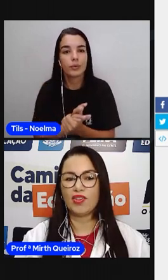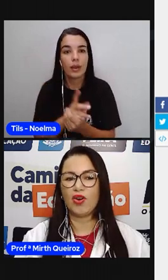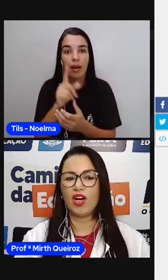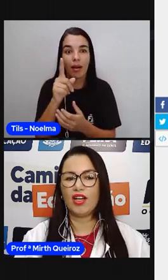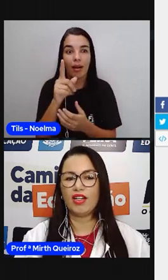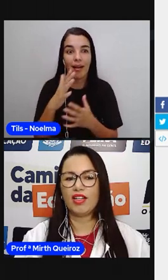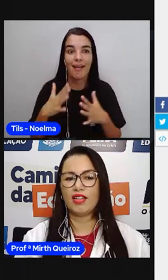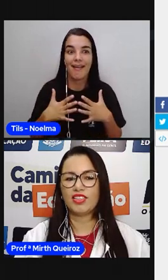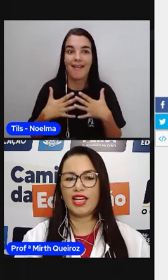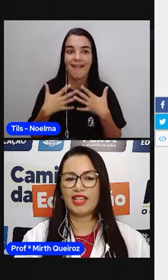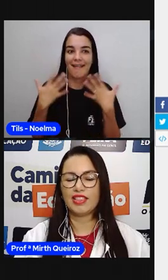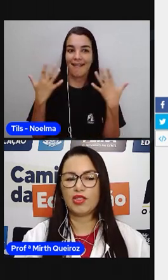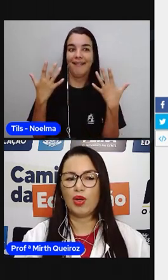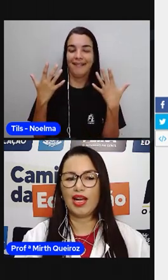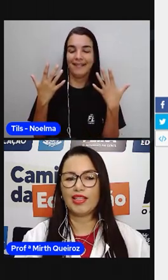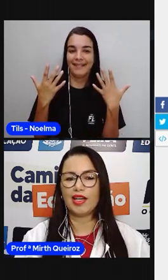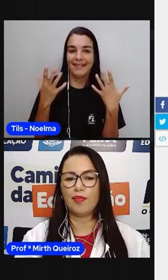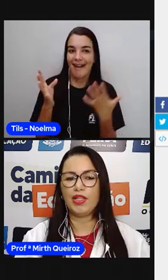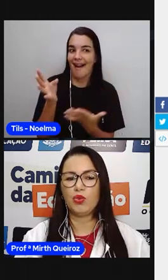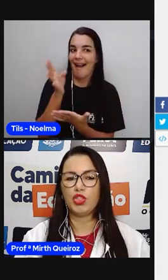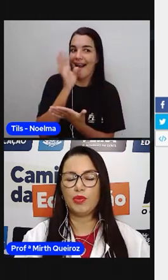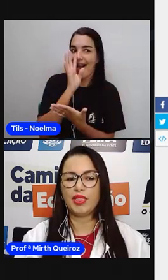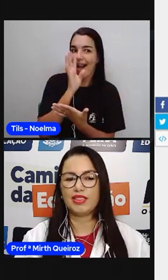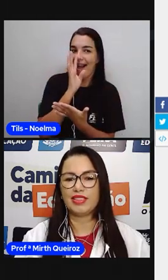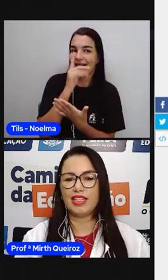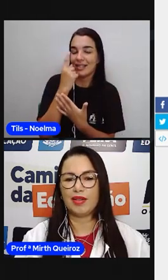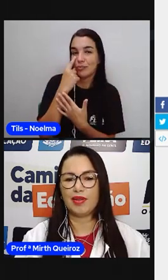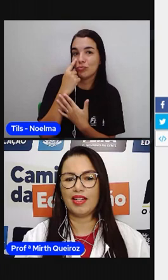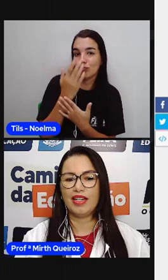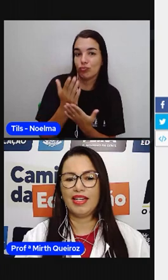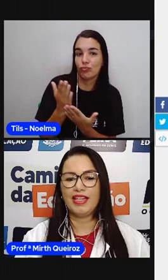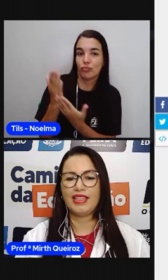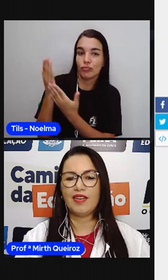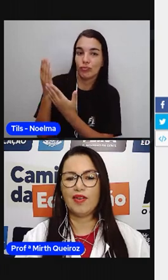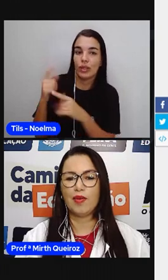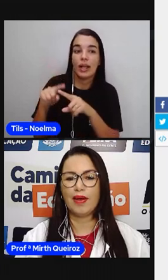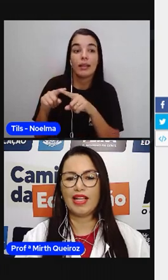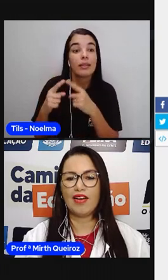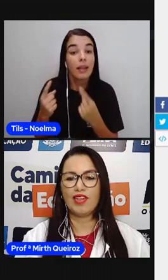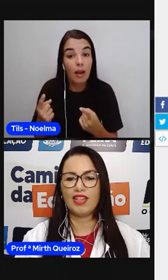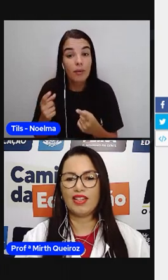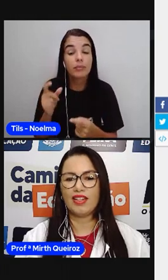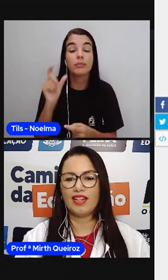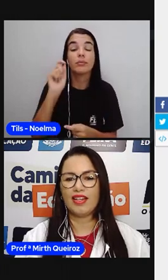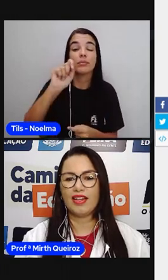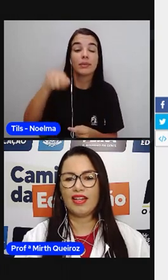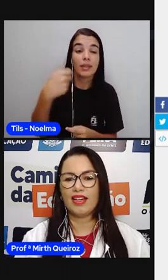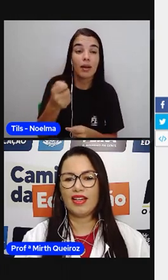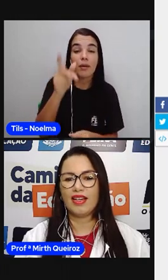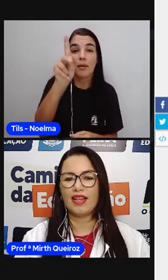Incrível, ó. Já é acentuada, é a penúltima sílaba. Então, é uma palavra